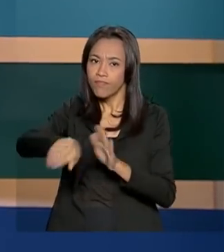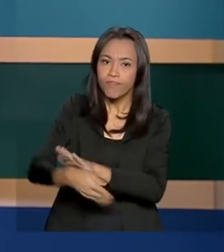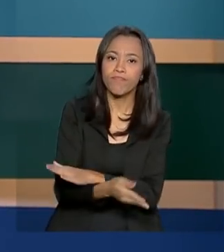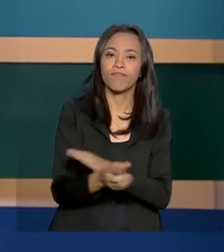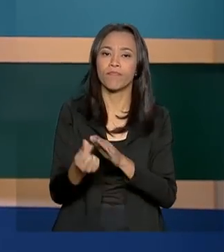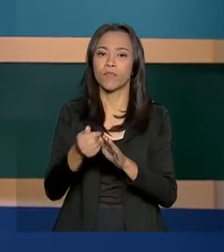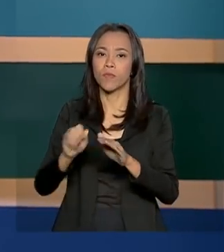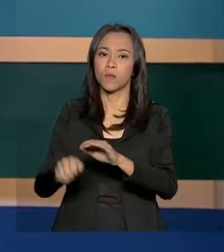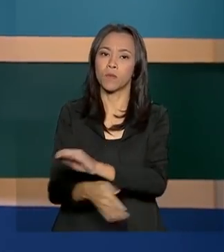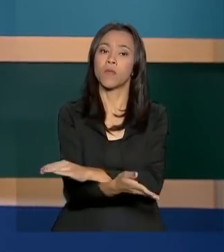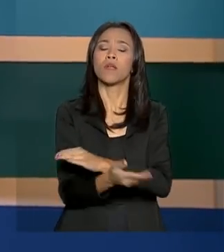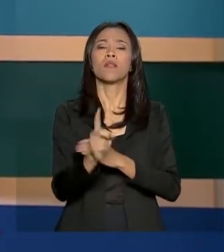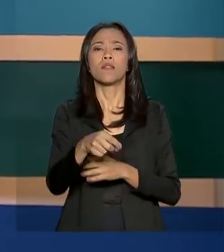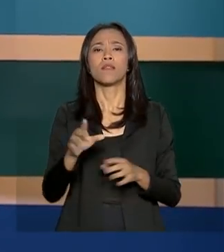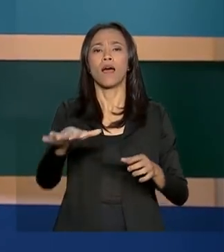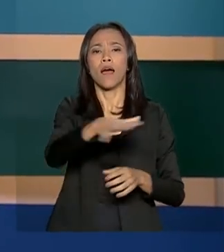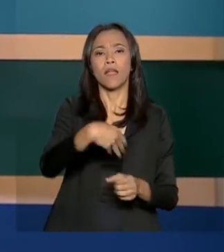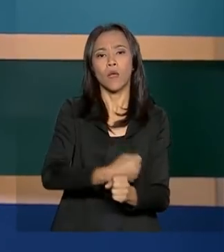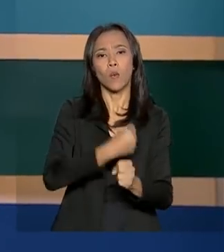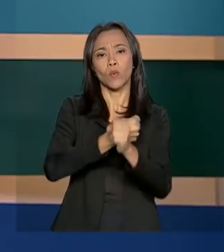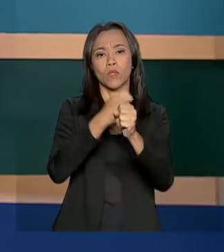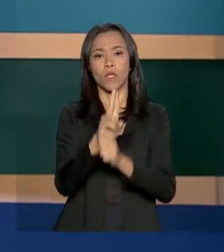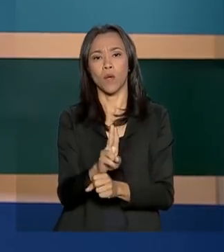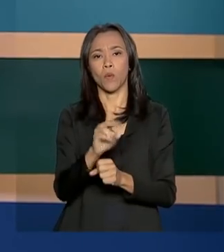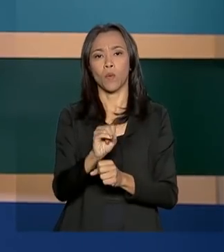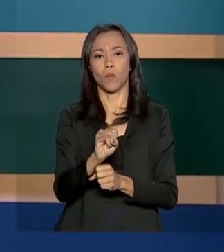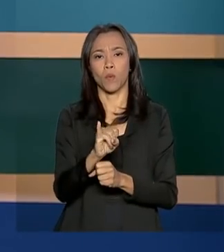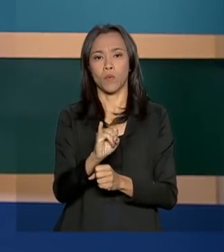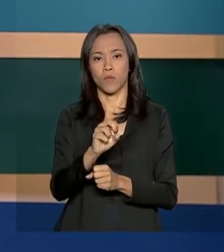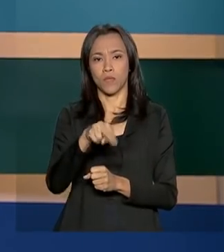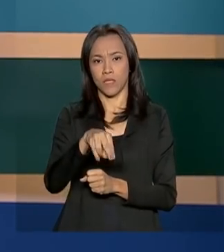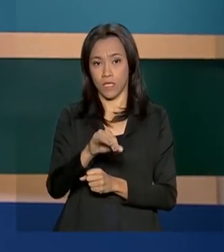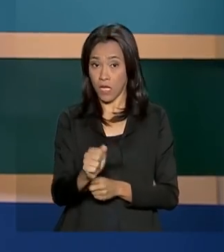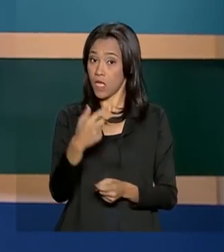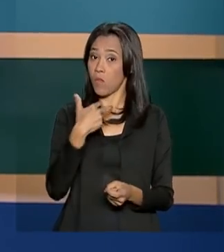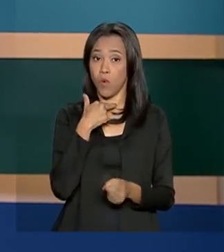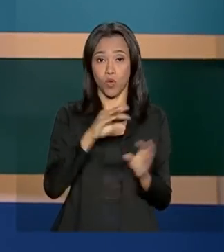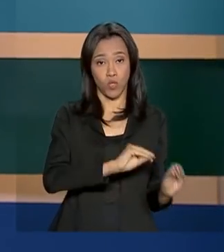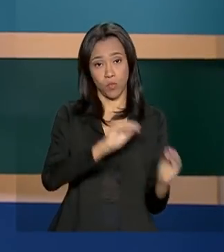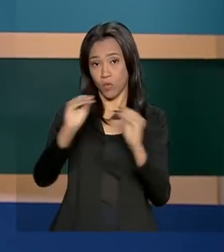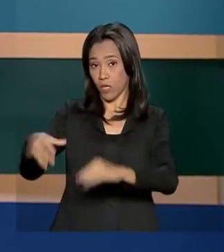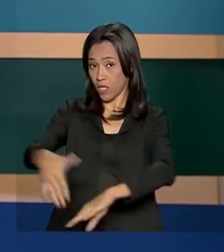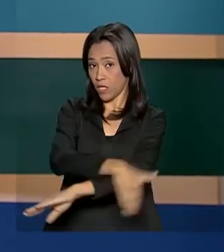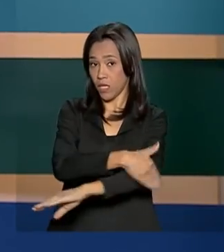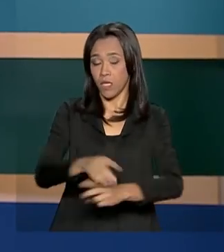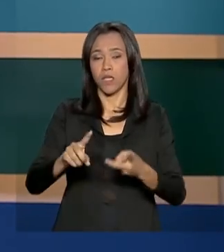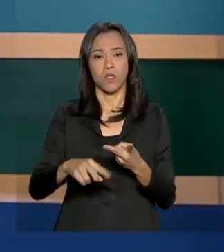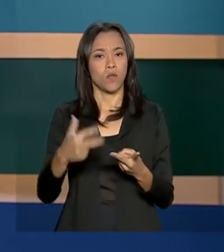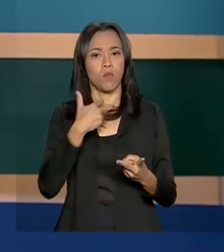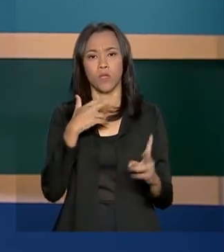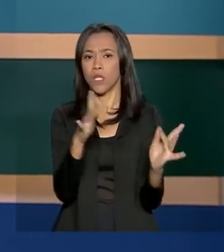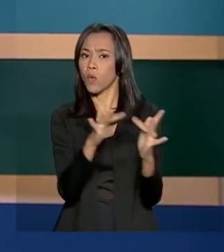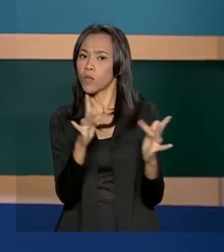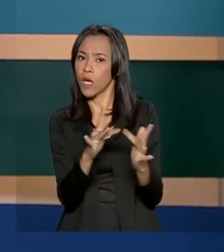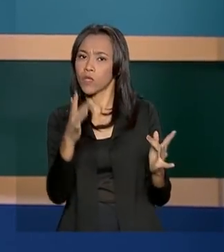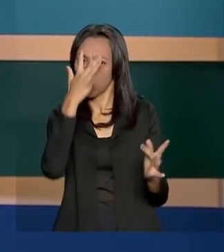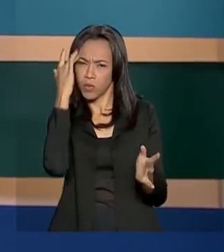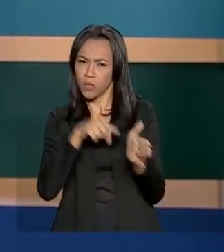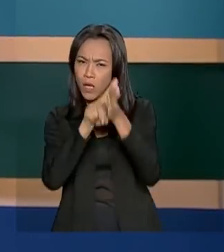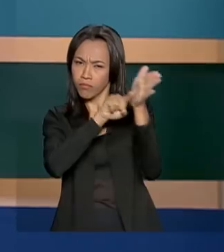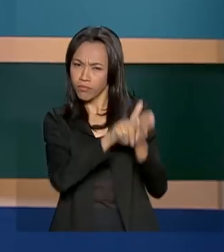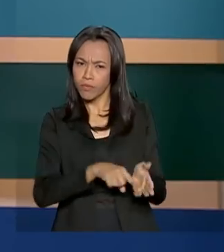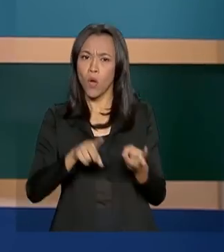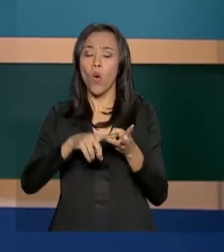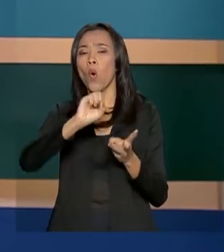Os ministros do STJ determinaram que o ex-presidente não pode mudar de endereço, ter contato com outros investigados ou deixar o